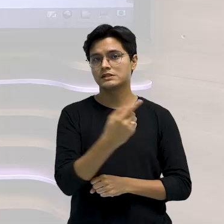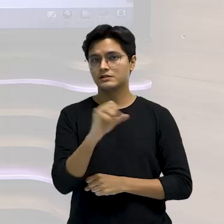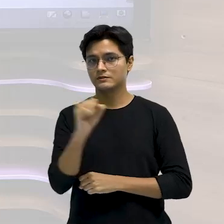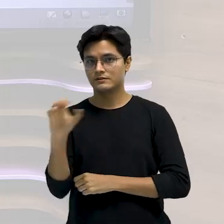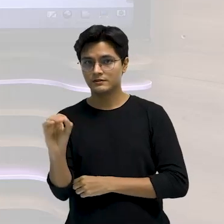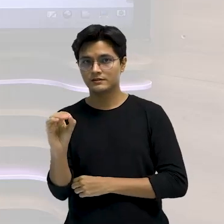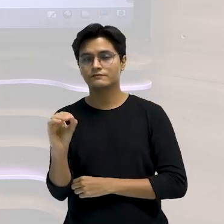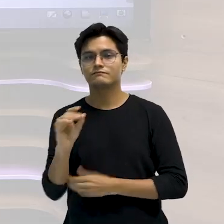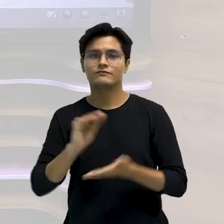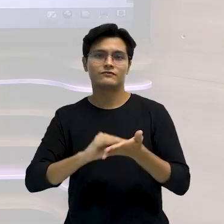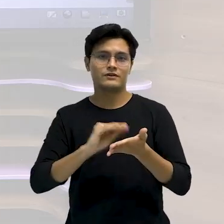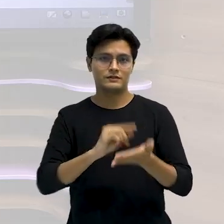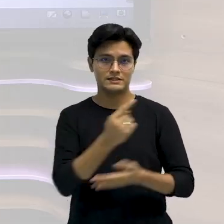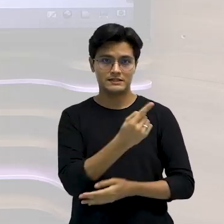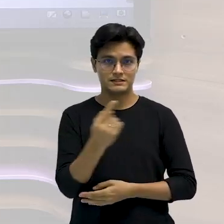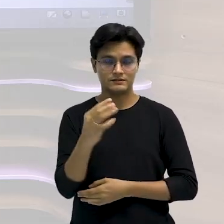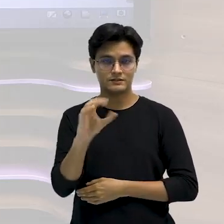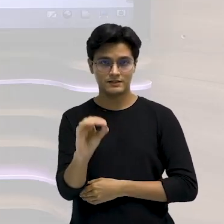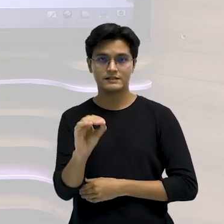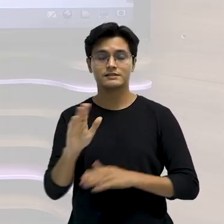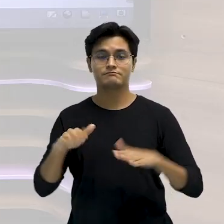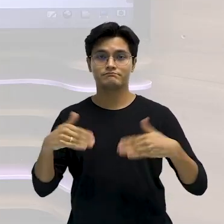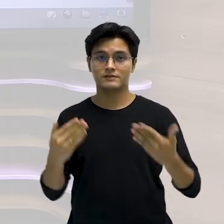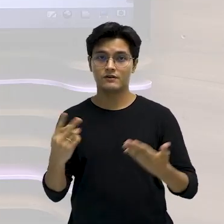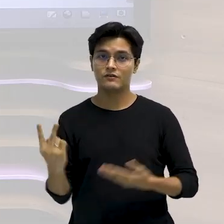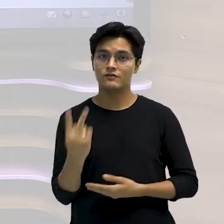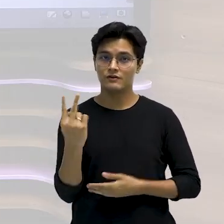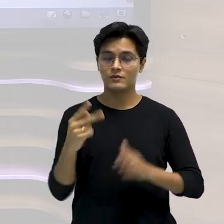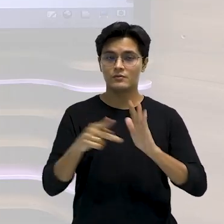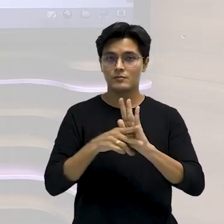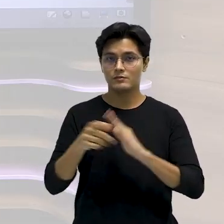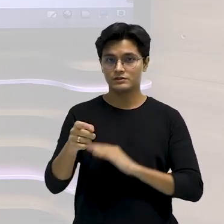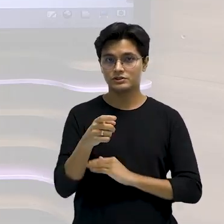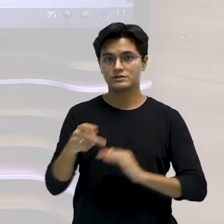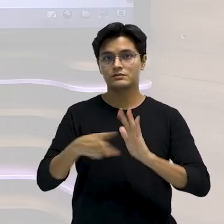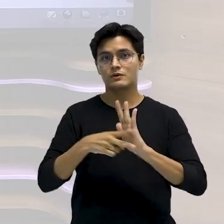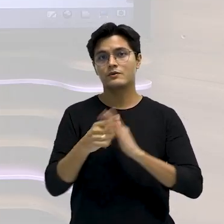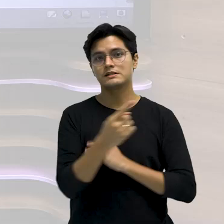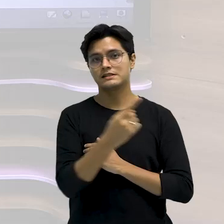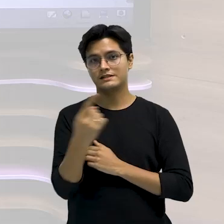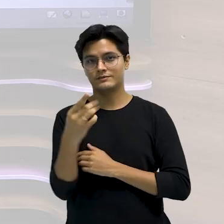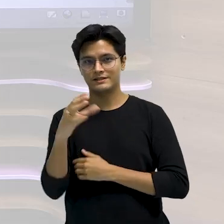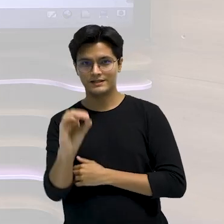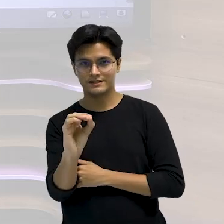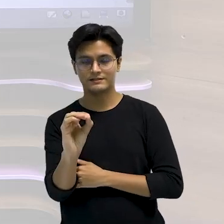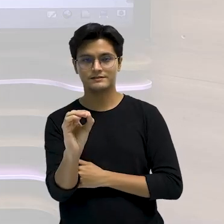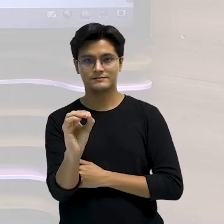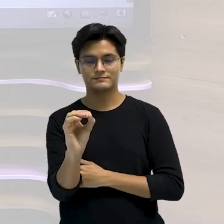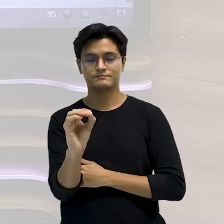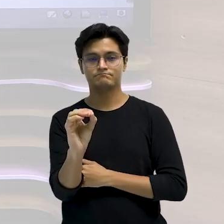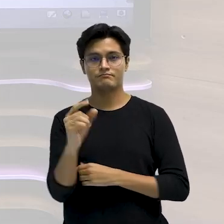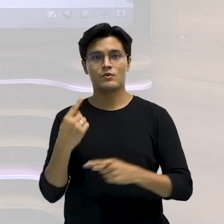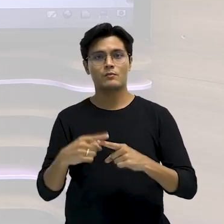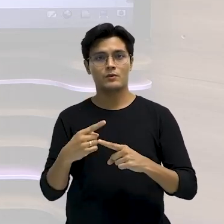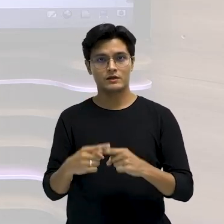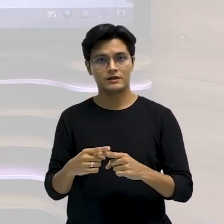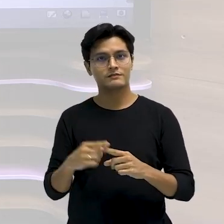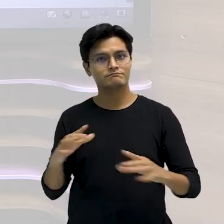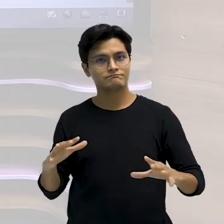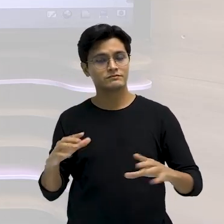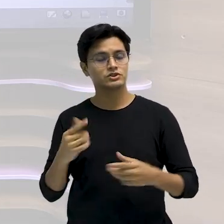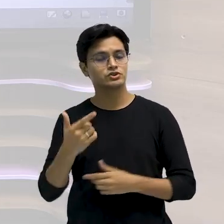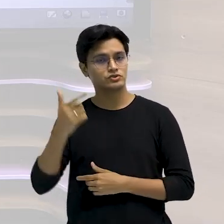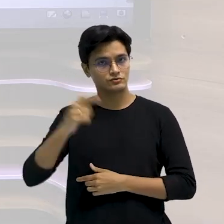Ou seja, o valor de x, nesse caso aqui, é igual a 110 graus. Ok? Porque quando eu somar,